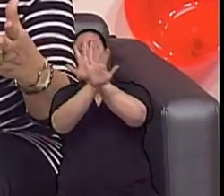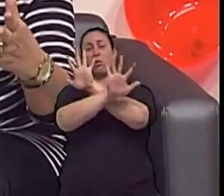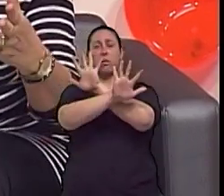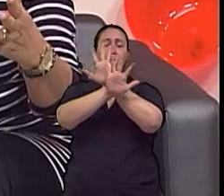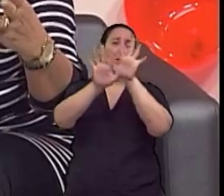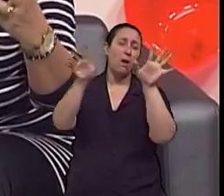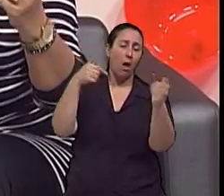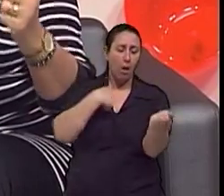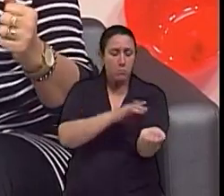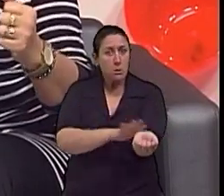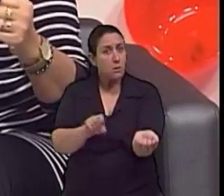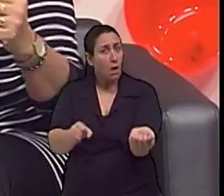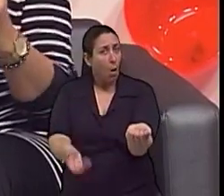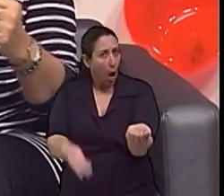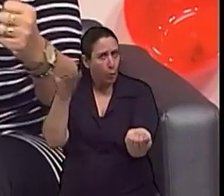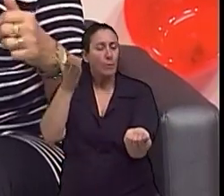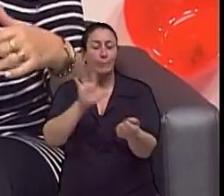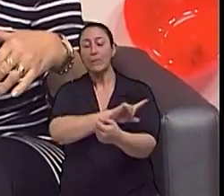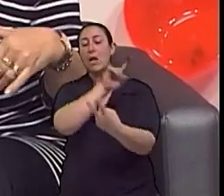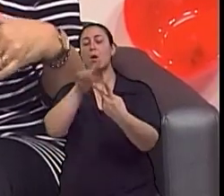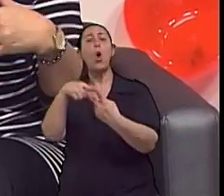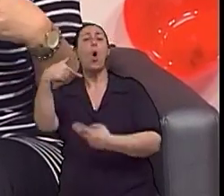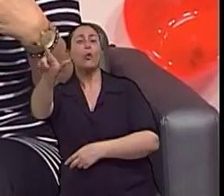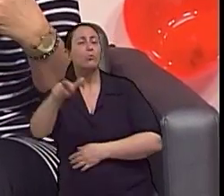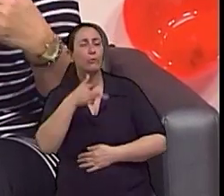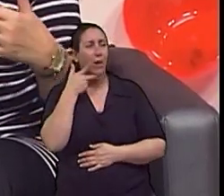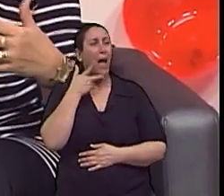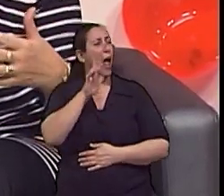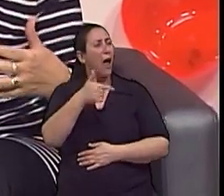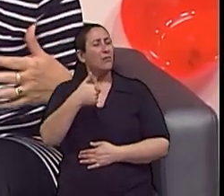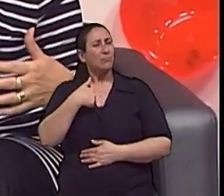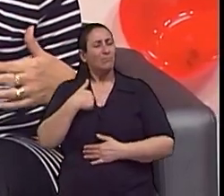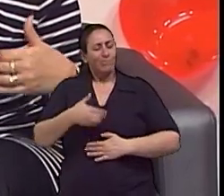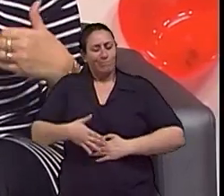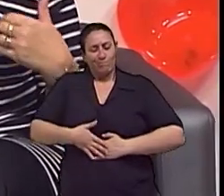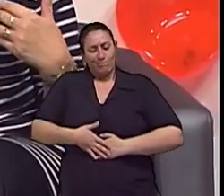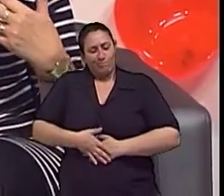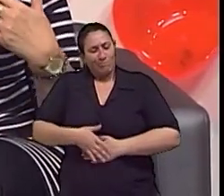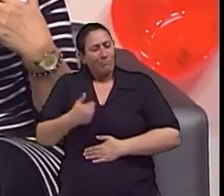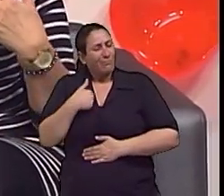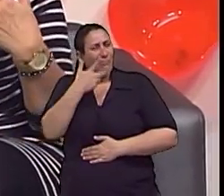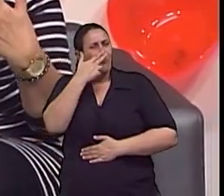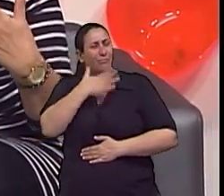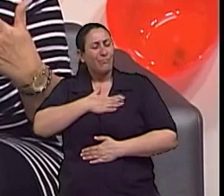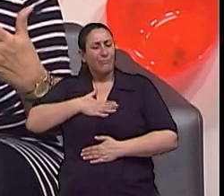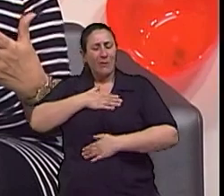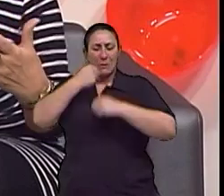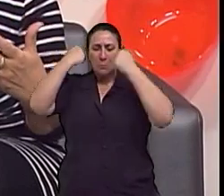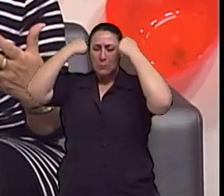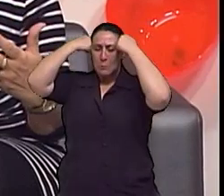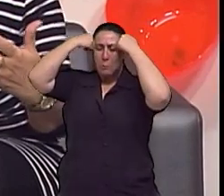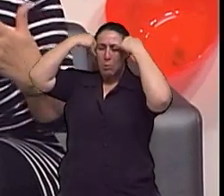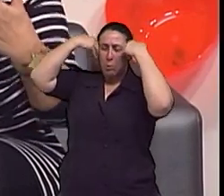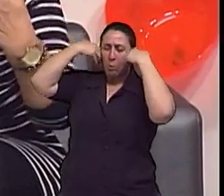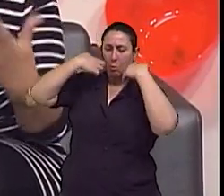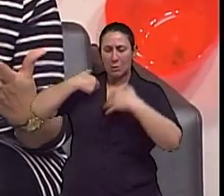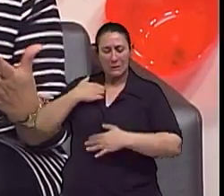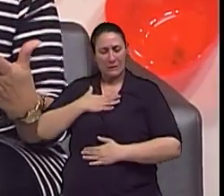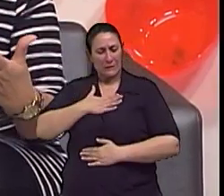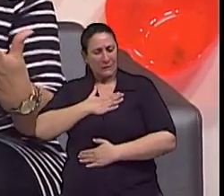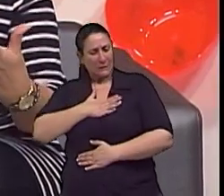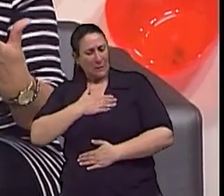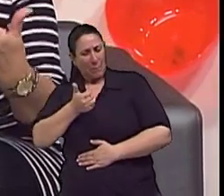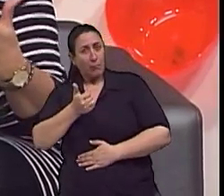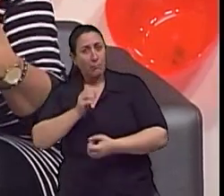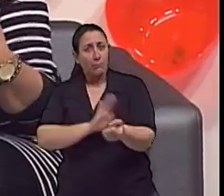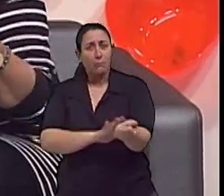estava com pressão alta. Outras dizem, não, eu senti um enjoo no estômago, um suador fora de hora e eu estava